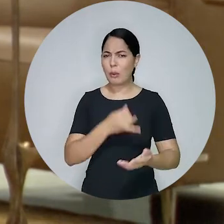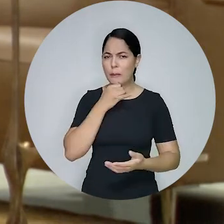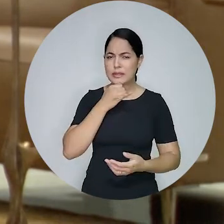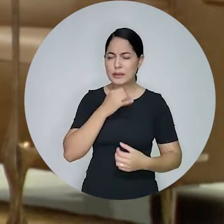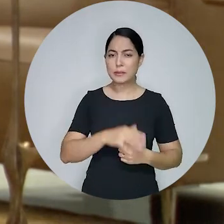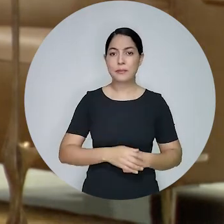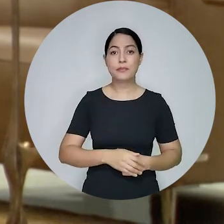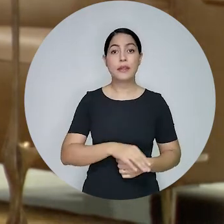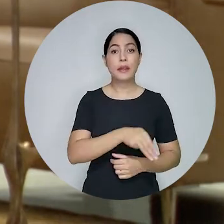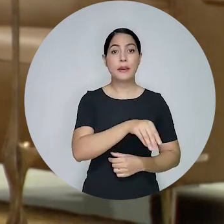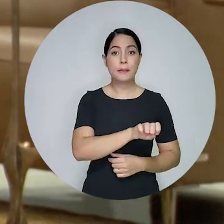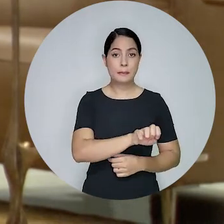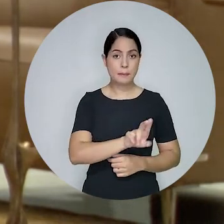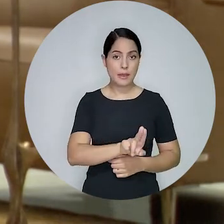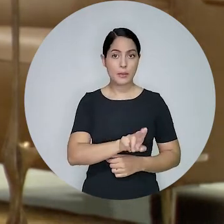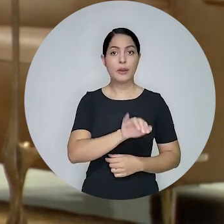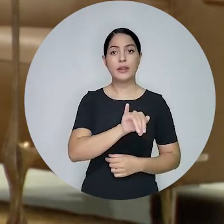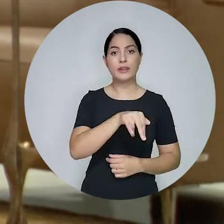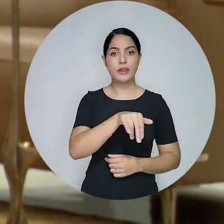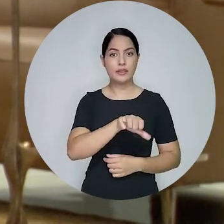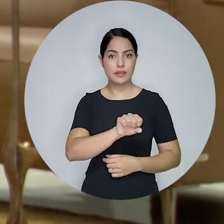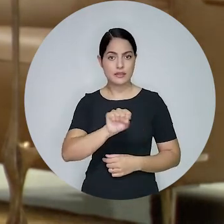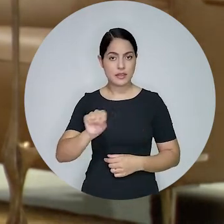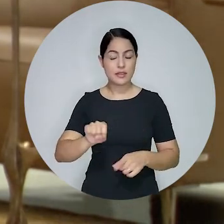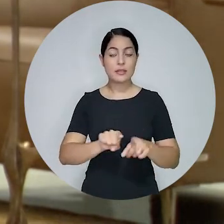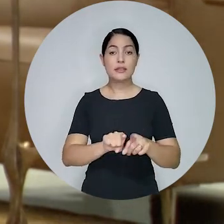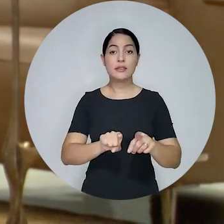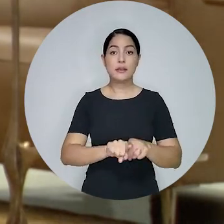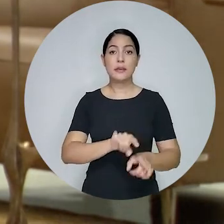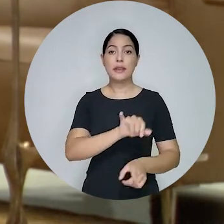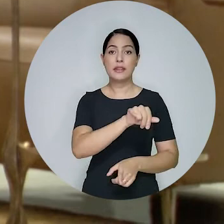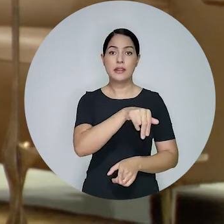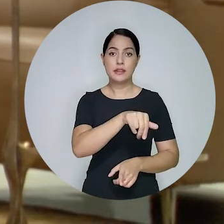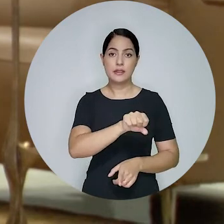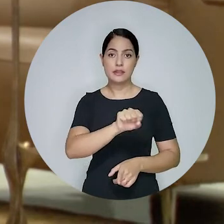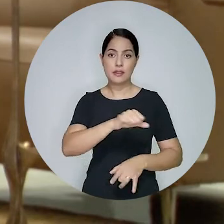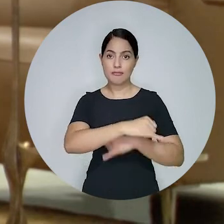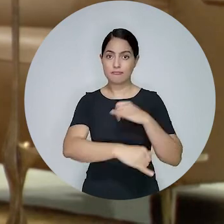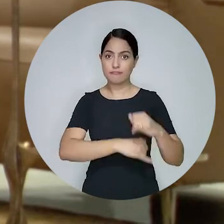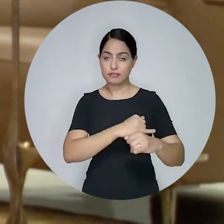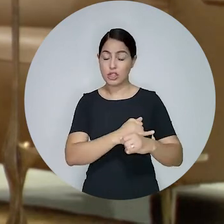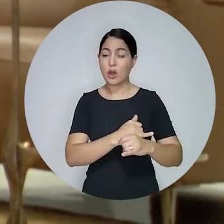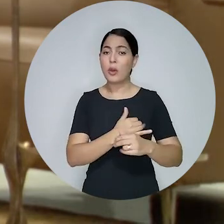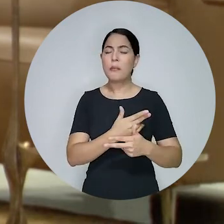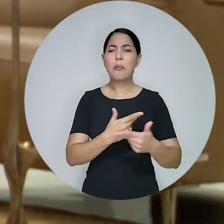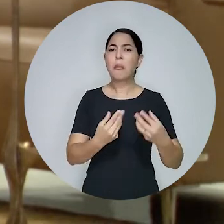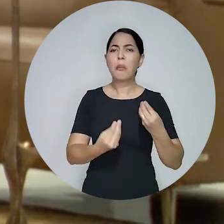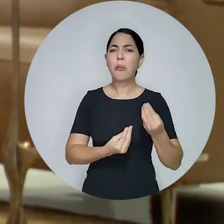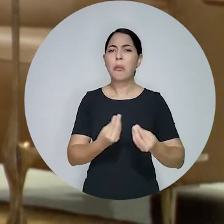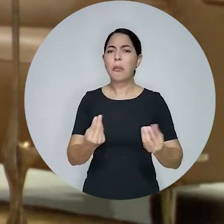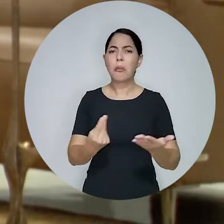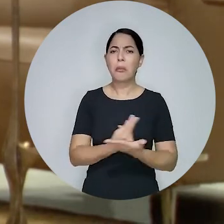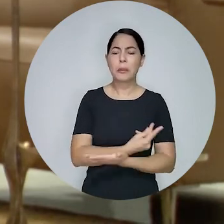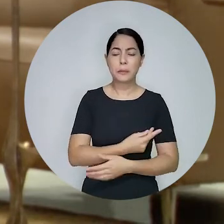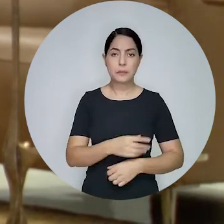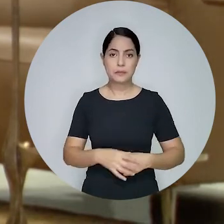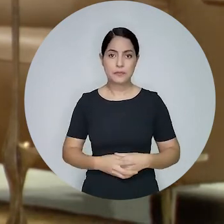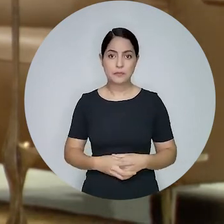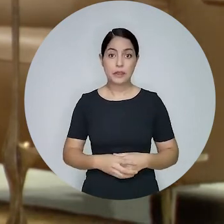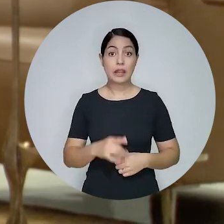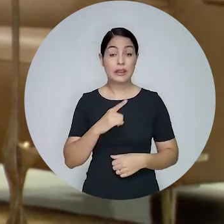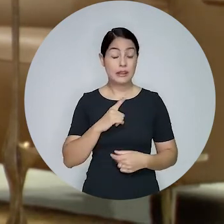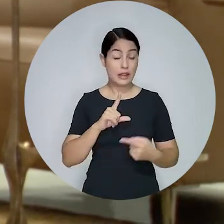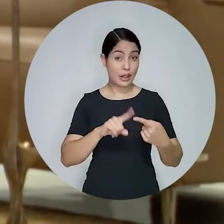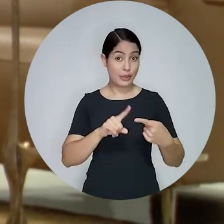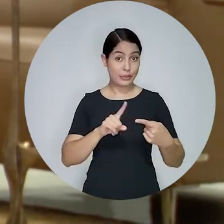sistema previdenciário, como o Meu INSS e o INSS Digital. Entre as ideias debatidas, uma chamou a atenção para a resolução